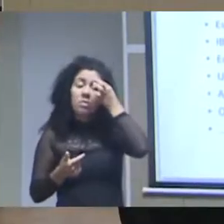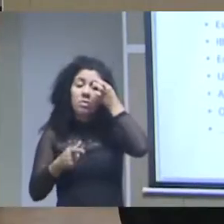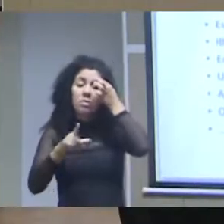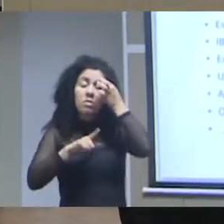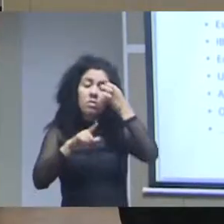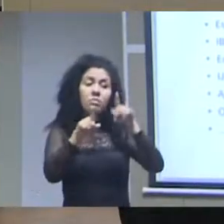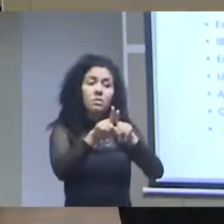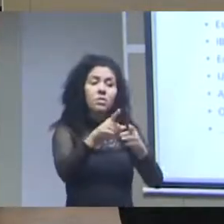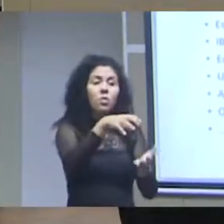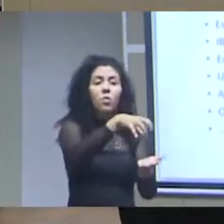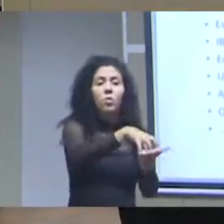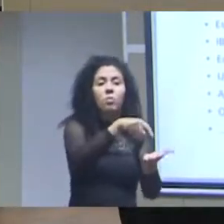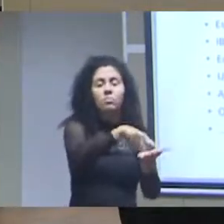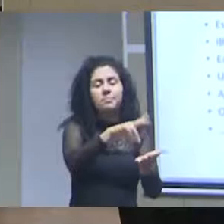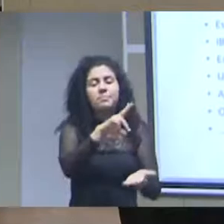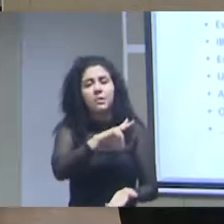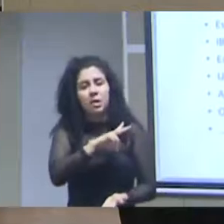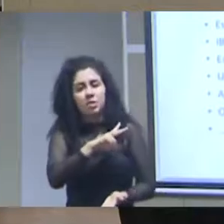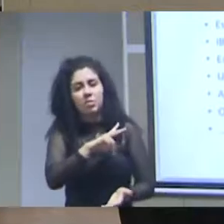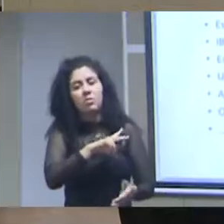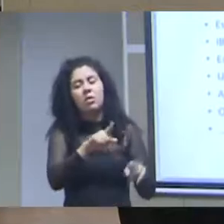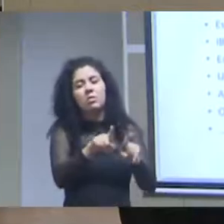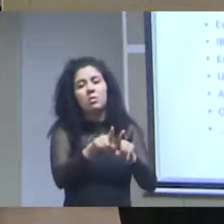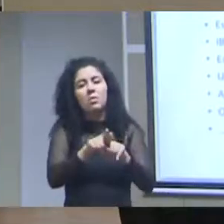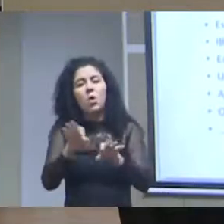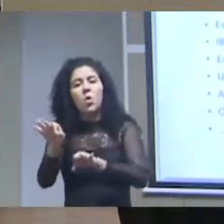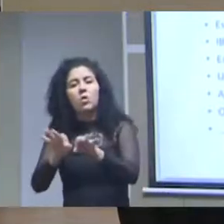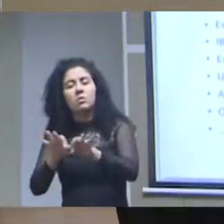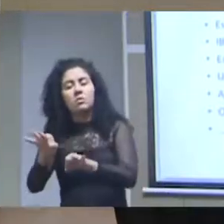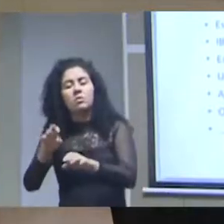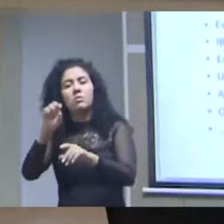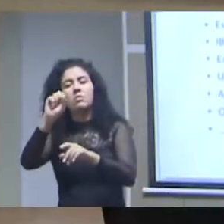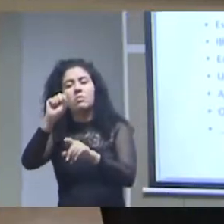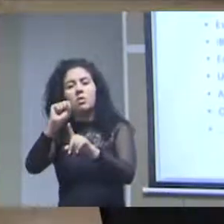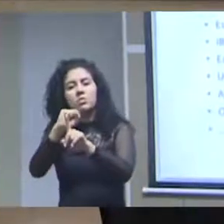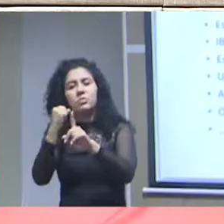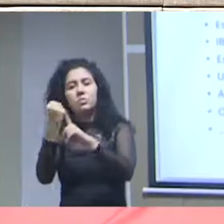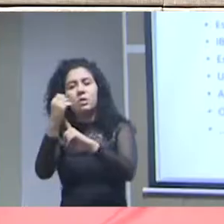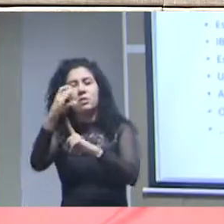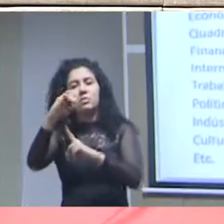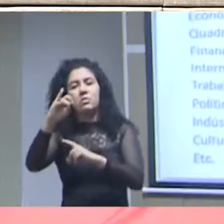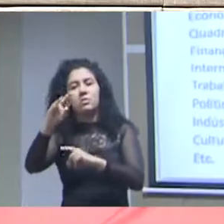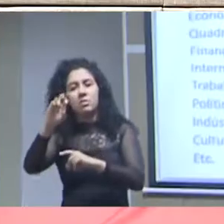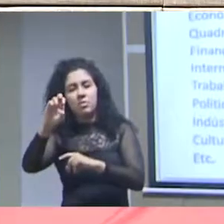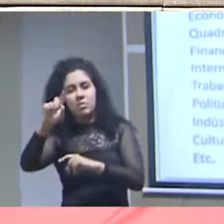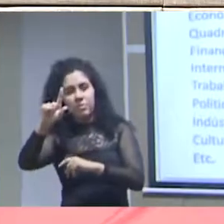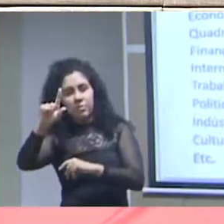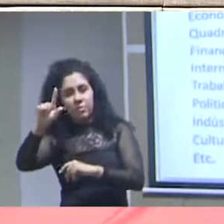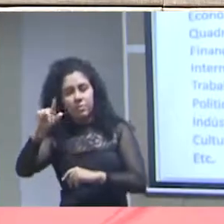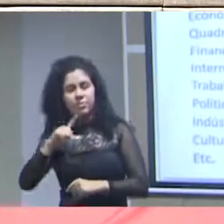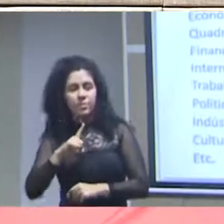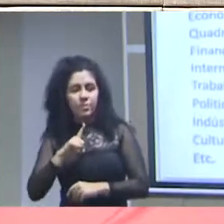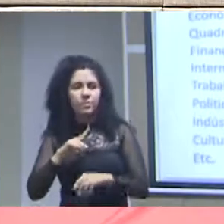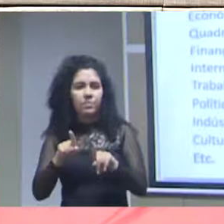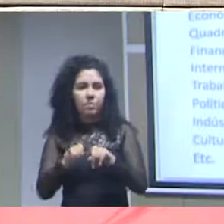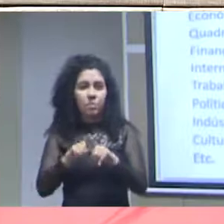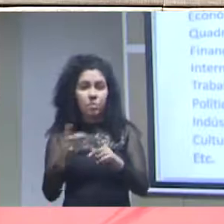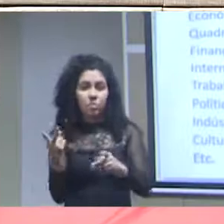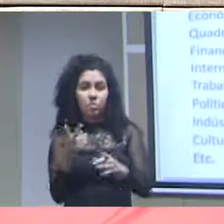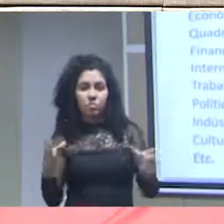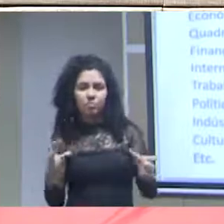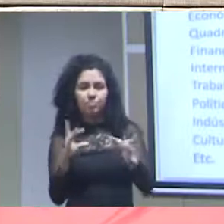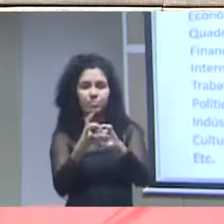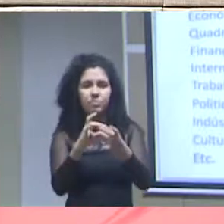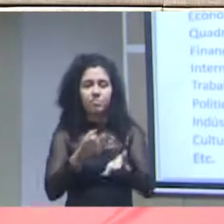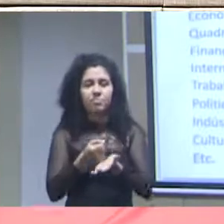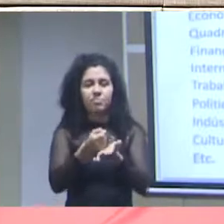da iniciativa privada organizações da sociedade civil uma amostra que eu coletei